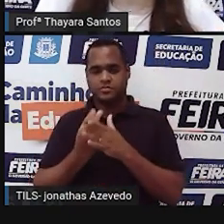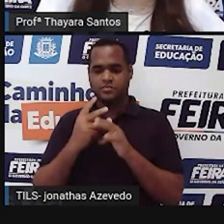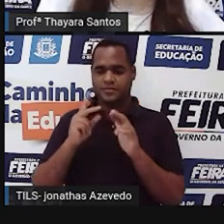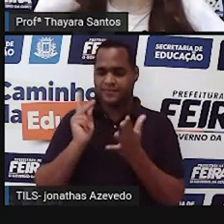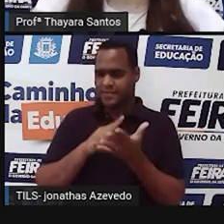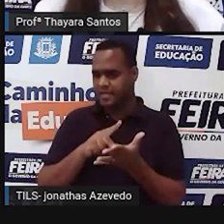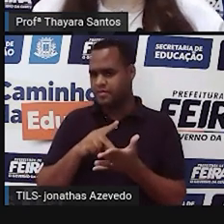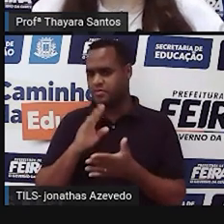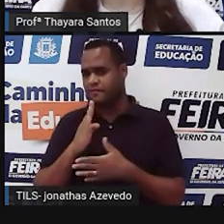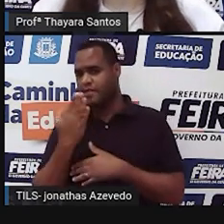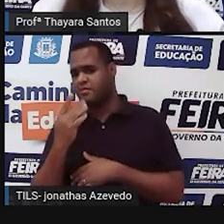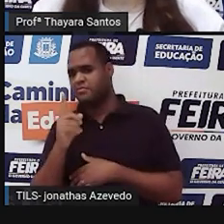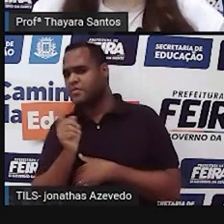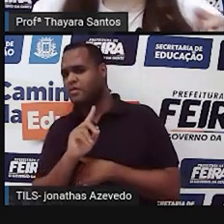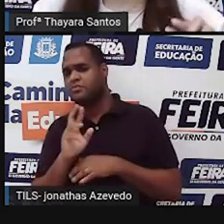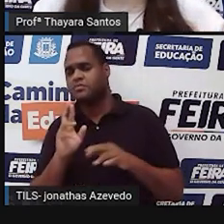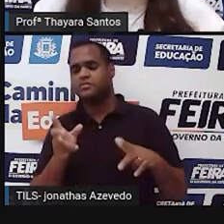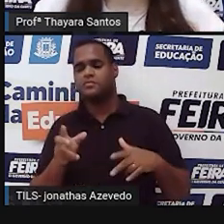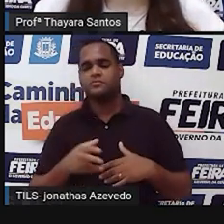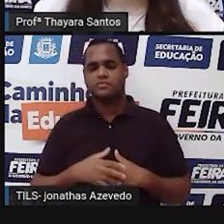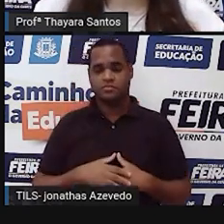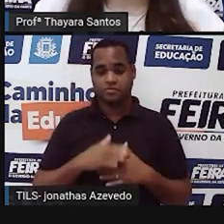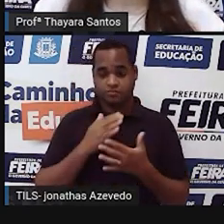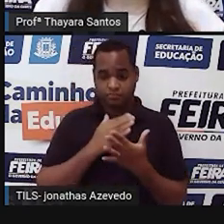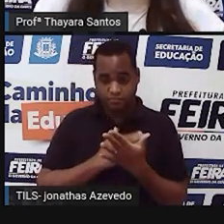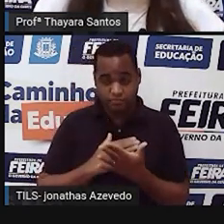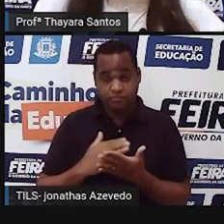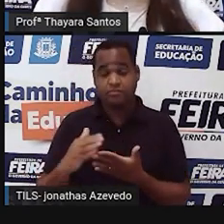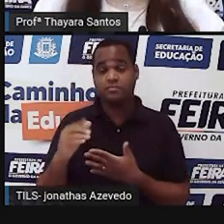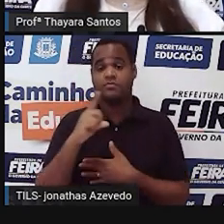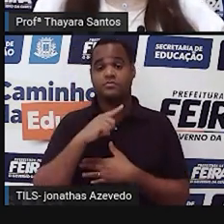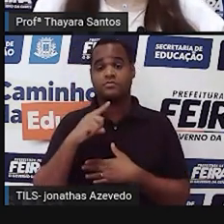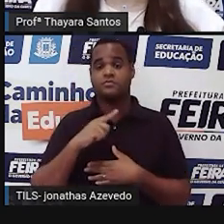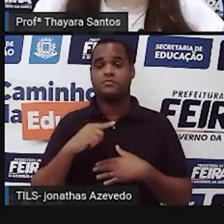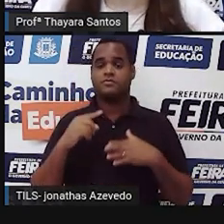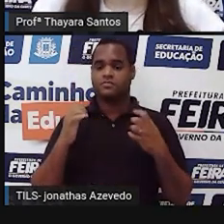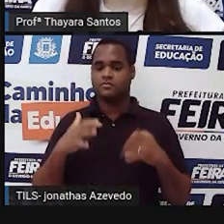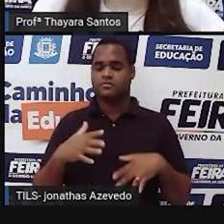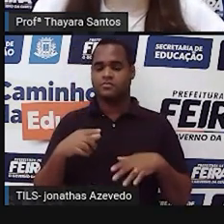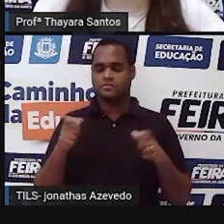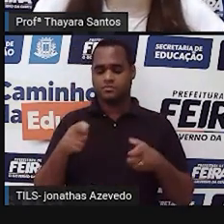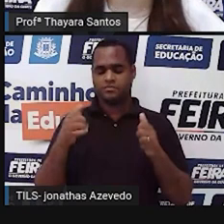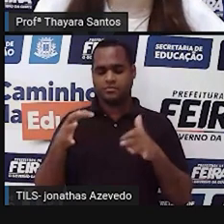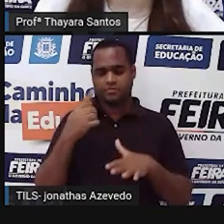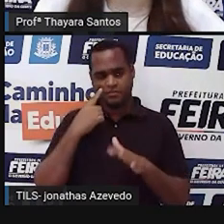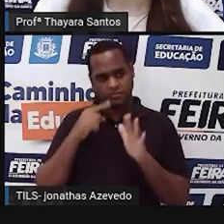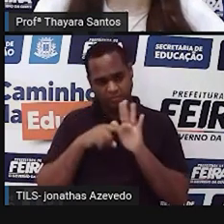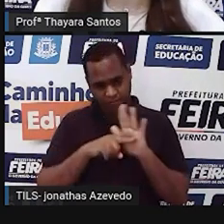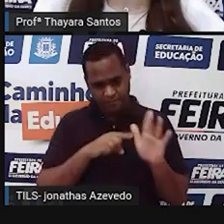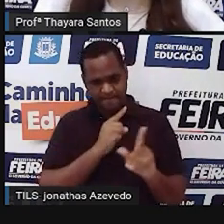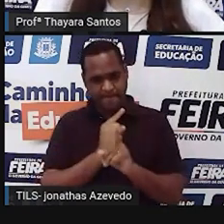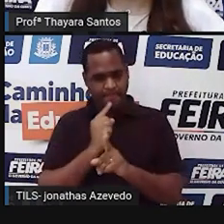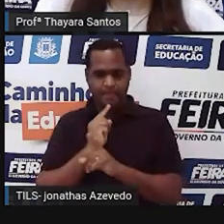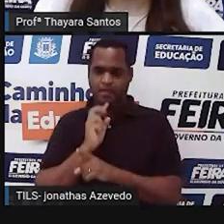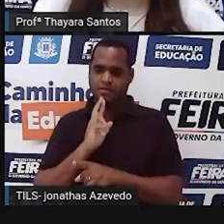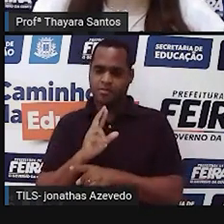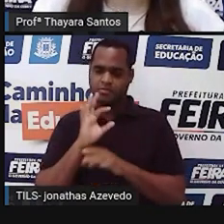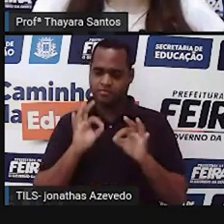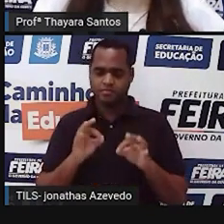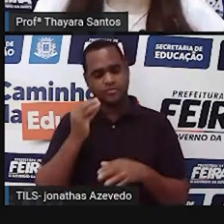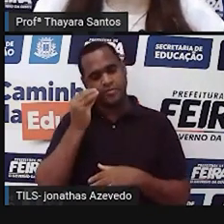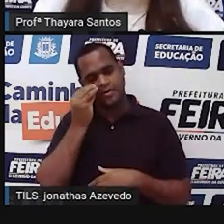são verdadeiras ou não. A partir desses experimentos, a gente vai ter a análise dos resultados. Eu faço o